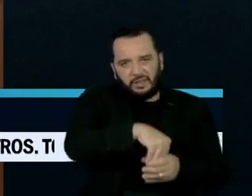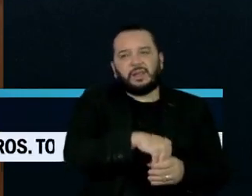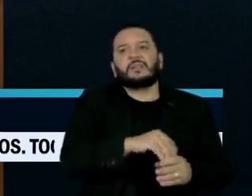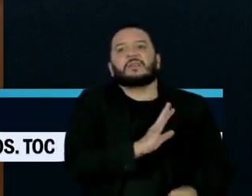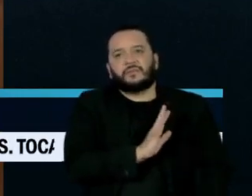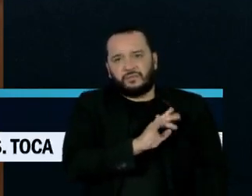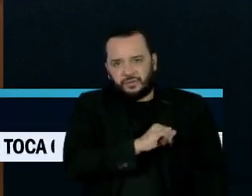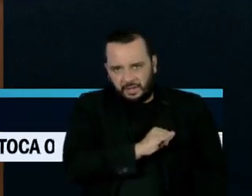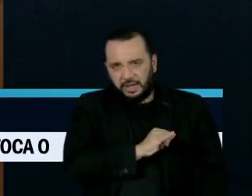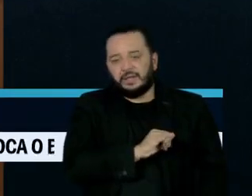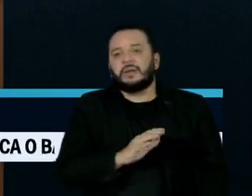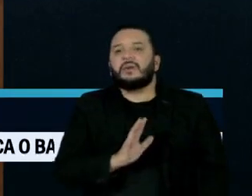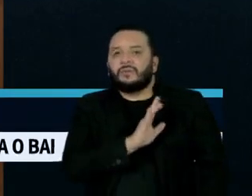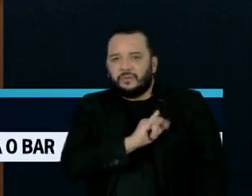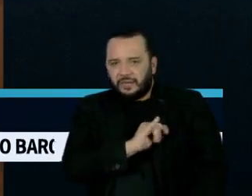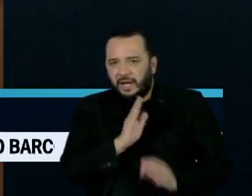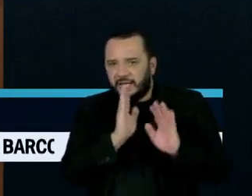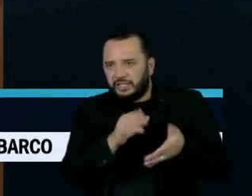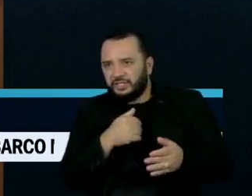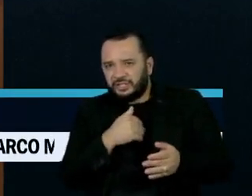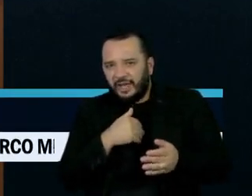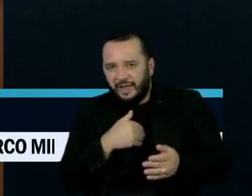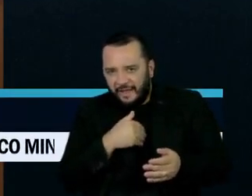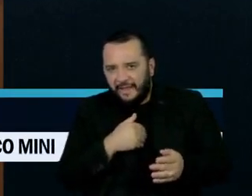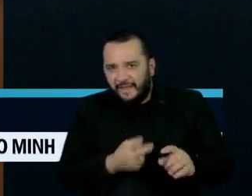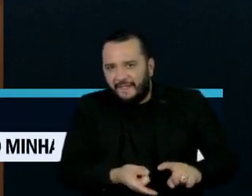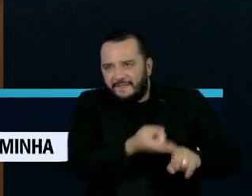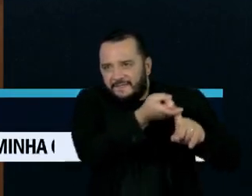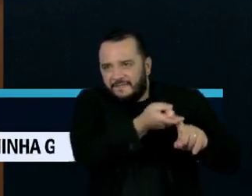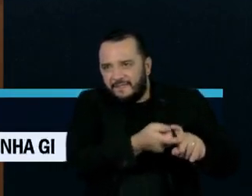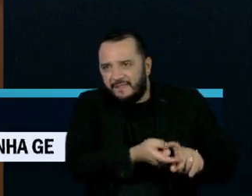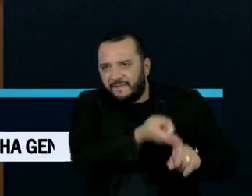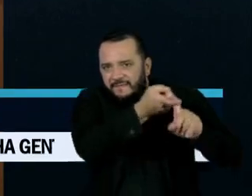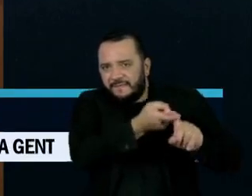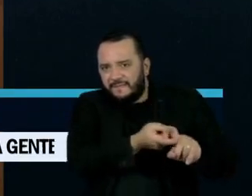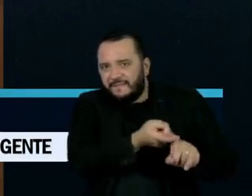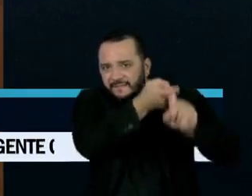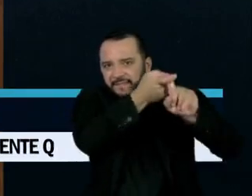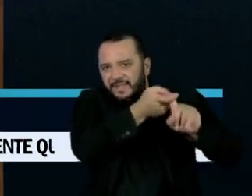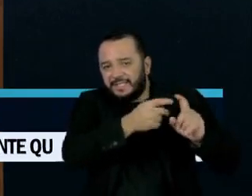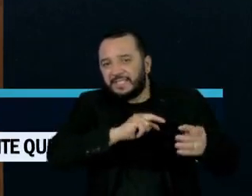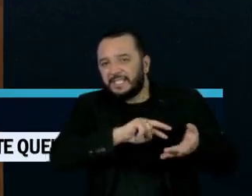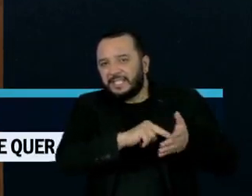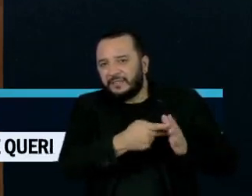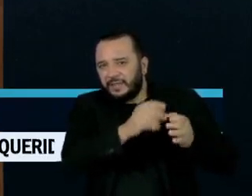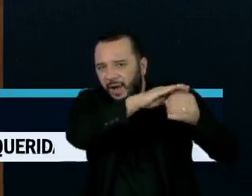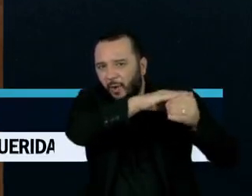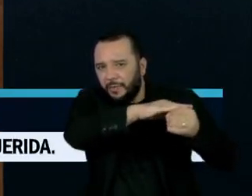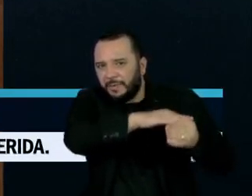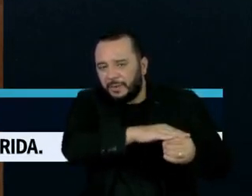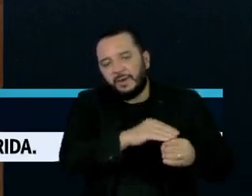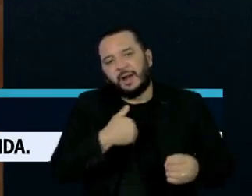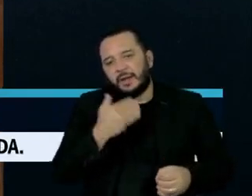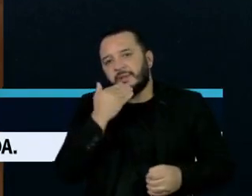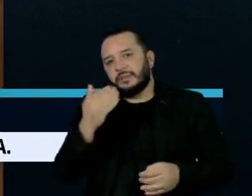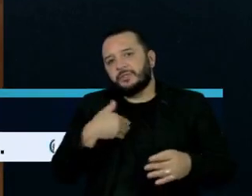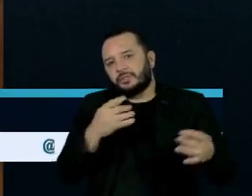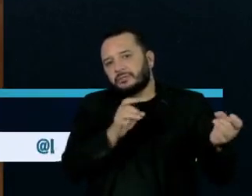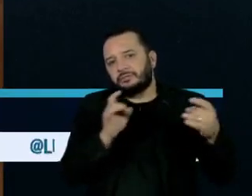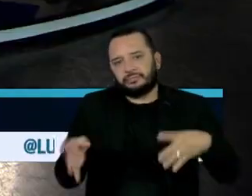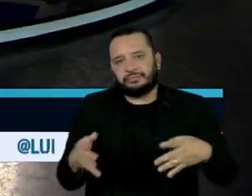processos administrativos como forma de perseguição e o continuismo daquela perseguição que ele já sofria quando estava no exercício do